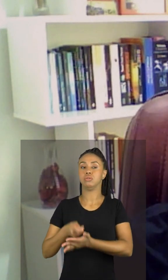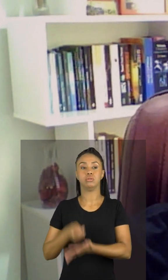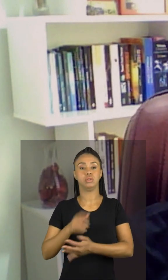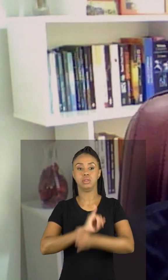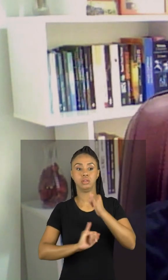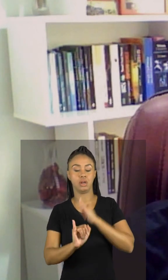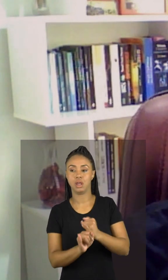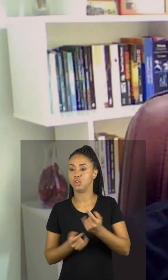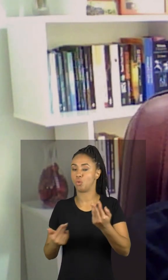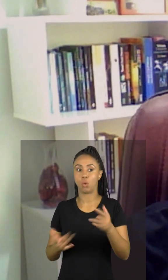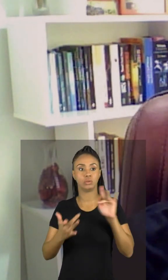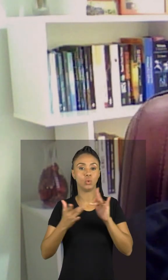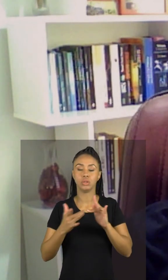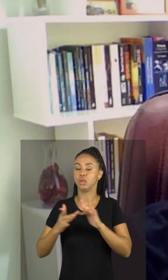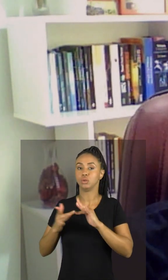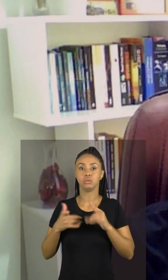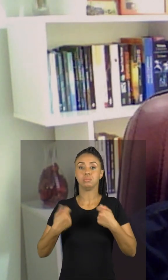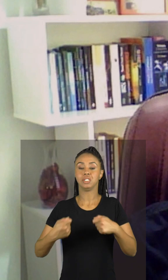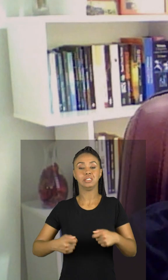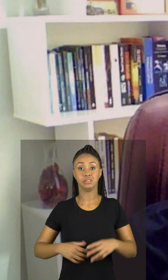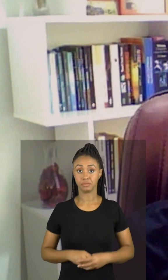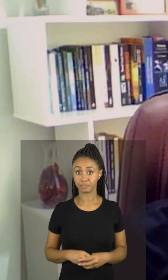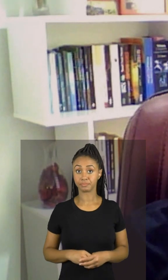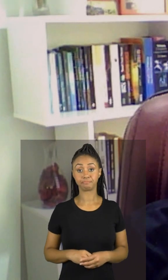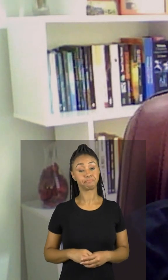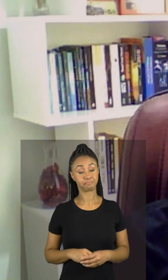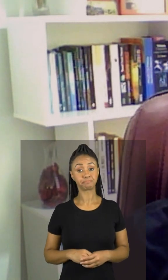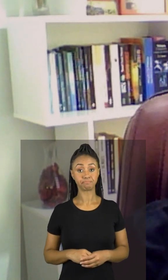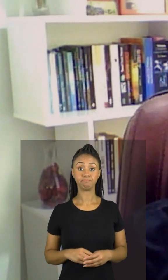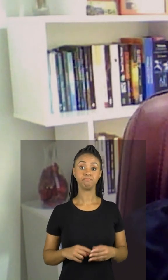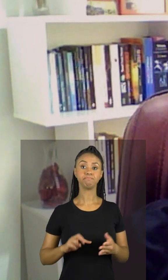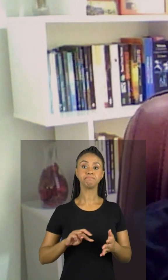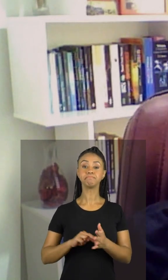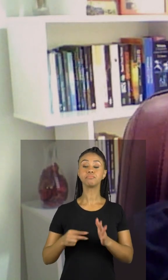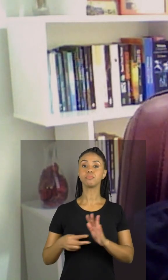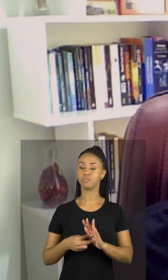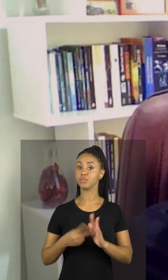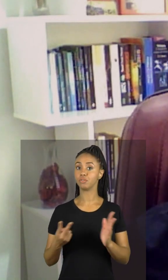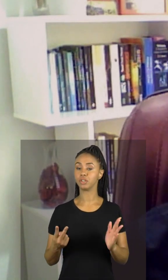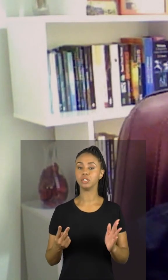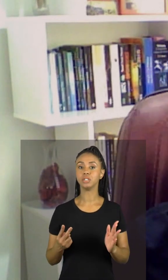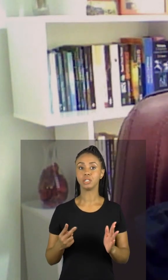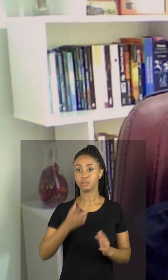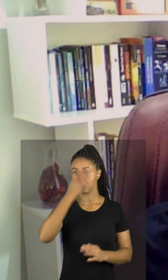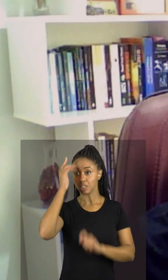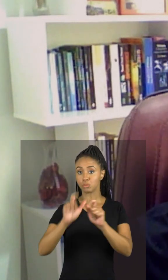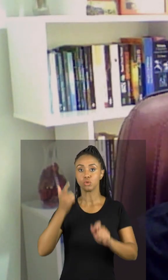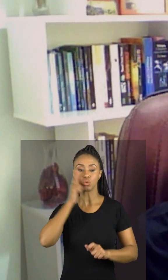conectado, de alguma maneira, 24 horas por dia. E o que torna muito difícil as pessoas